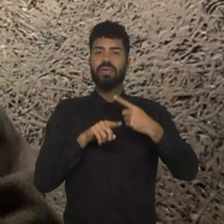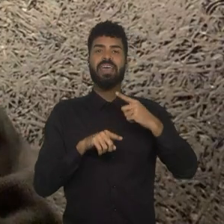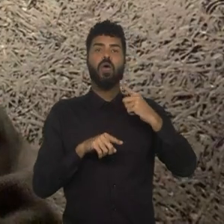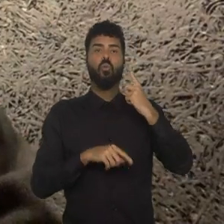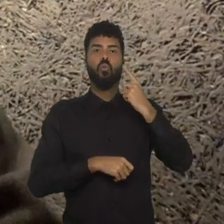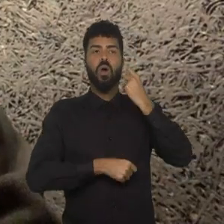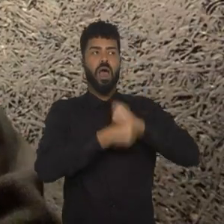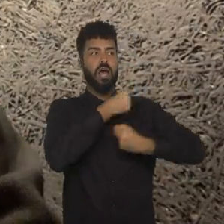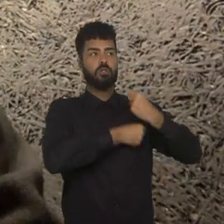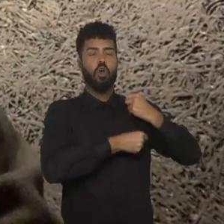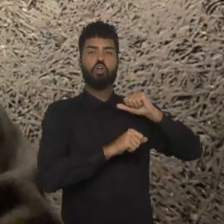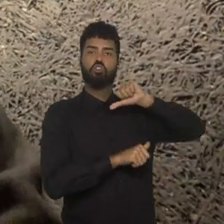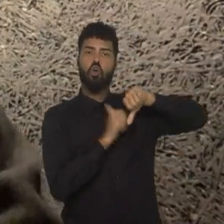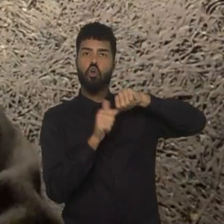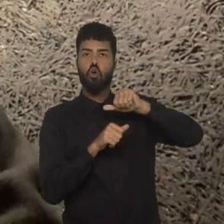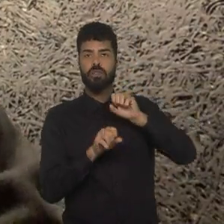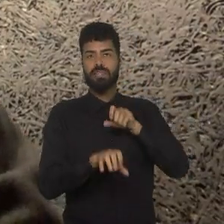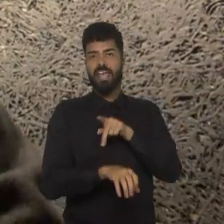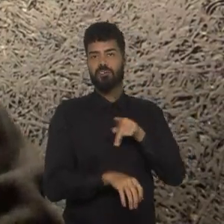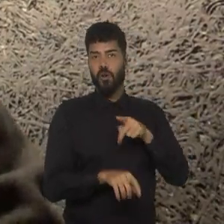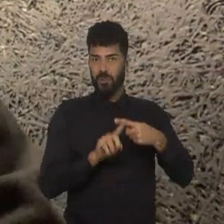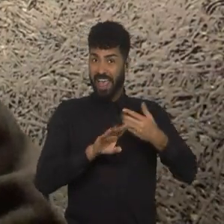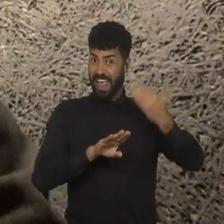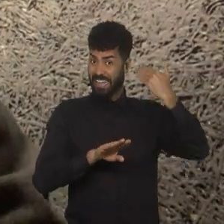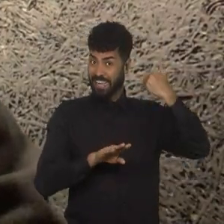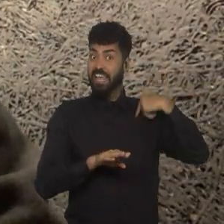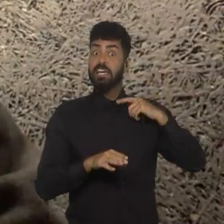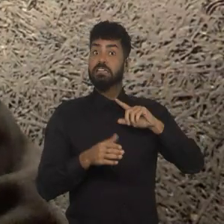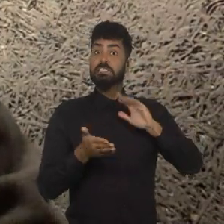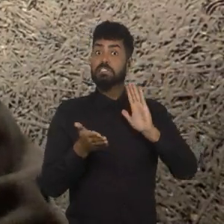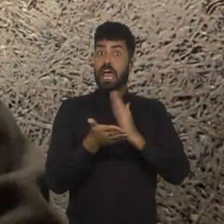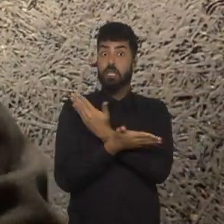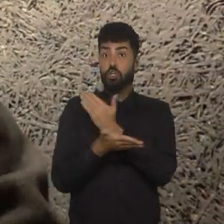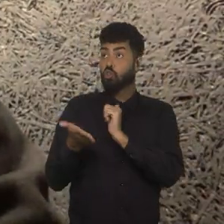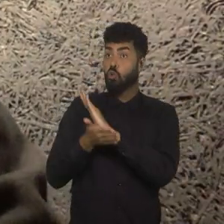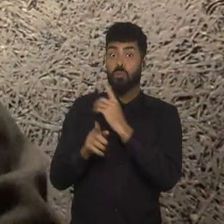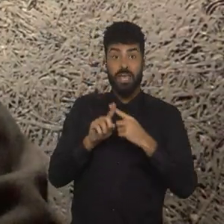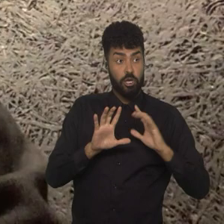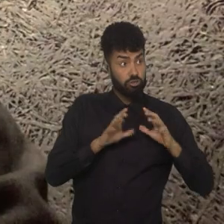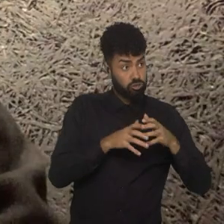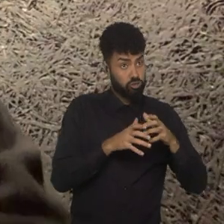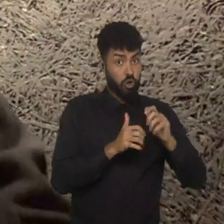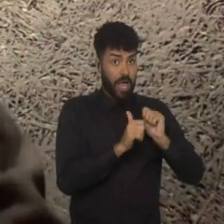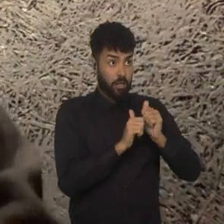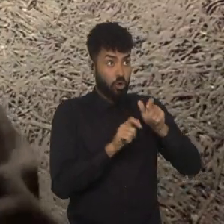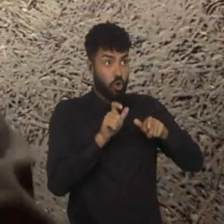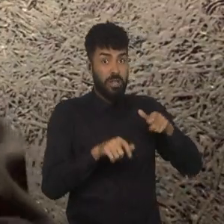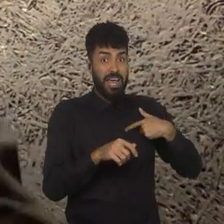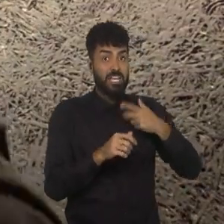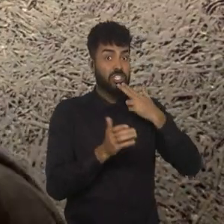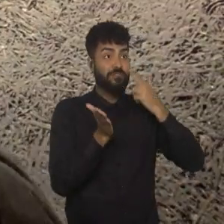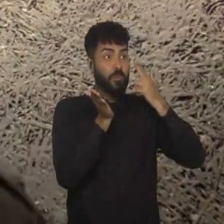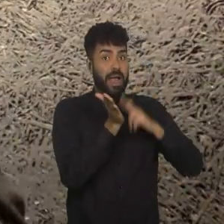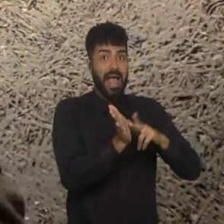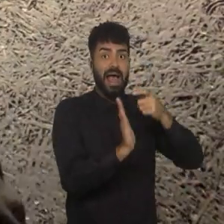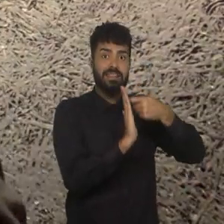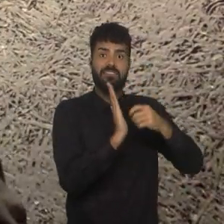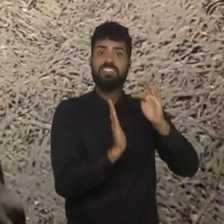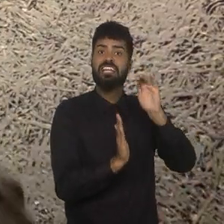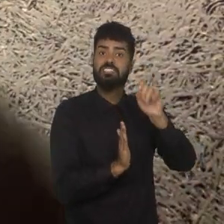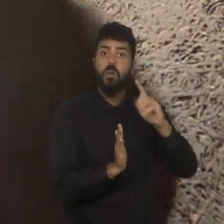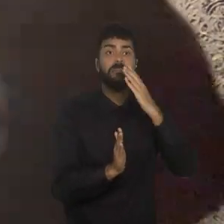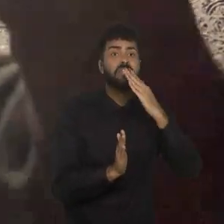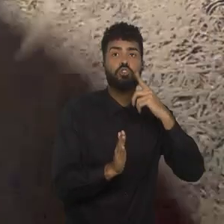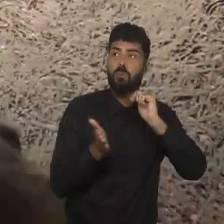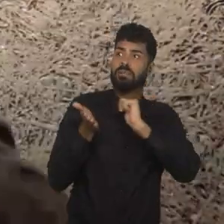técnico, porque o técnico anterior saiu, a pedido das próprias jogadoras, que escreveram uma carta para a federação, pedindo a saída dele, e esse cara que